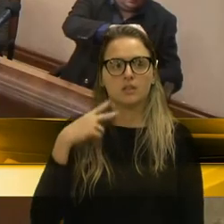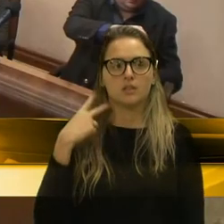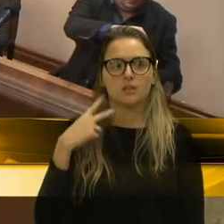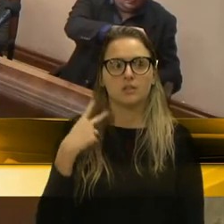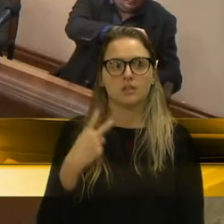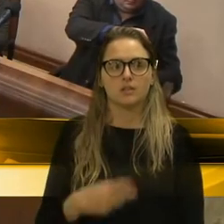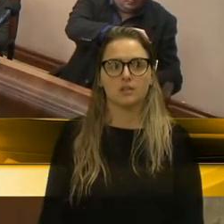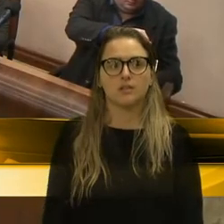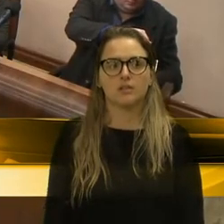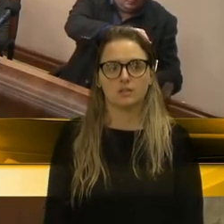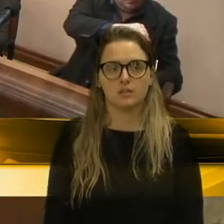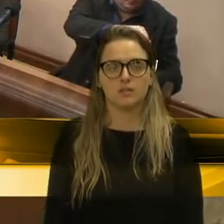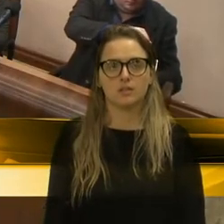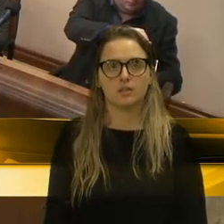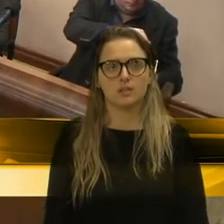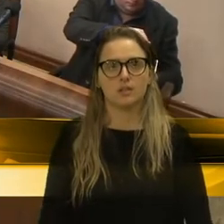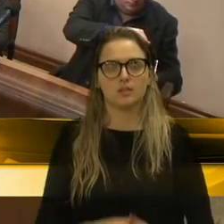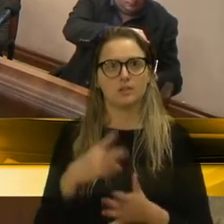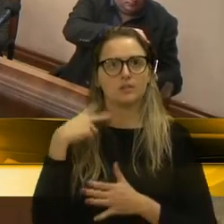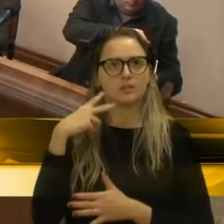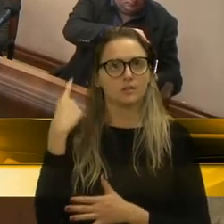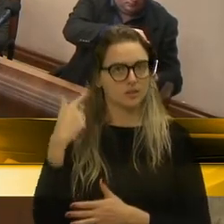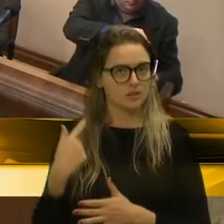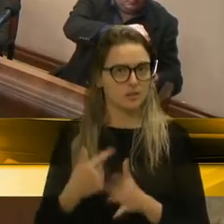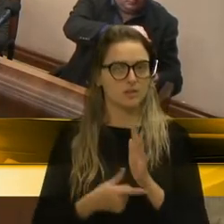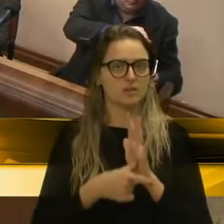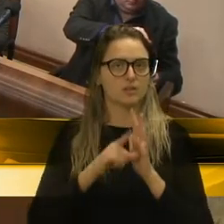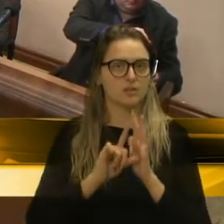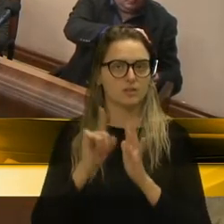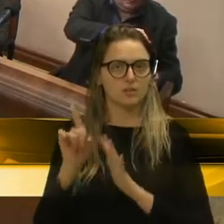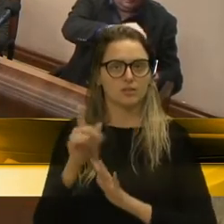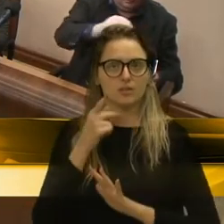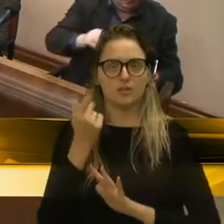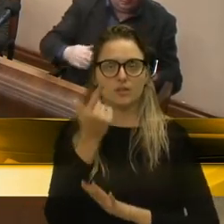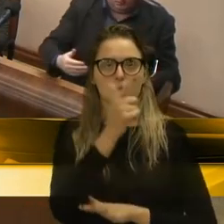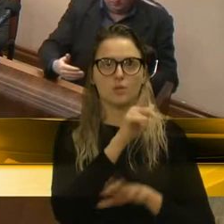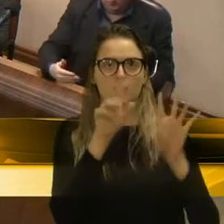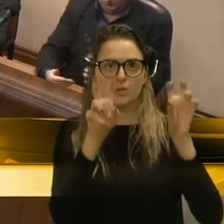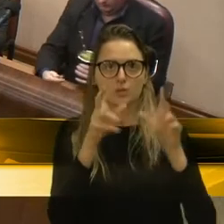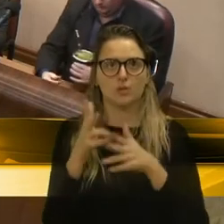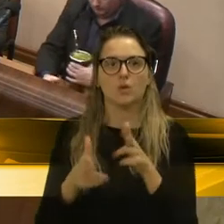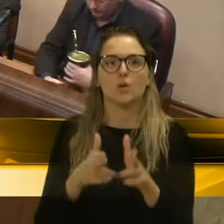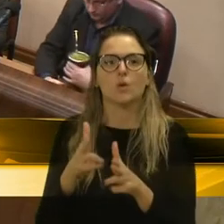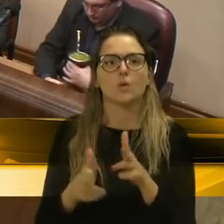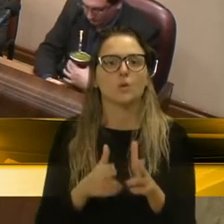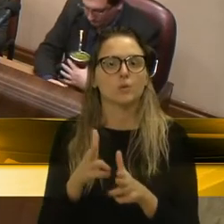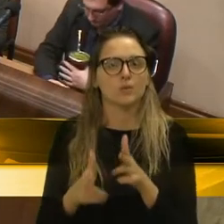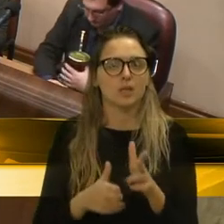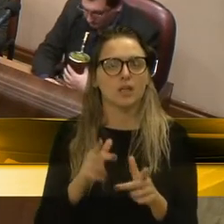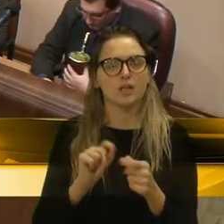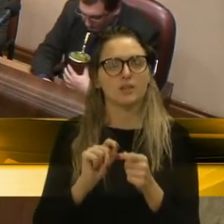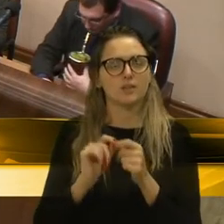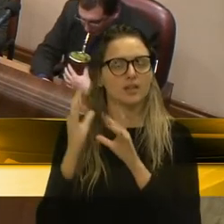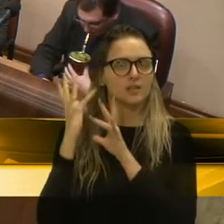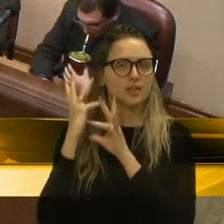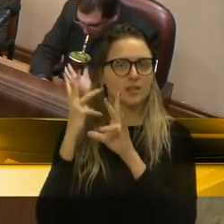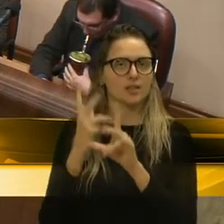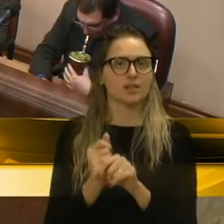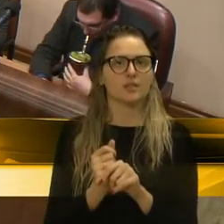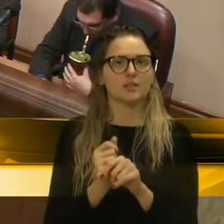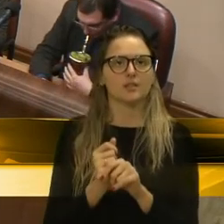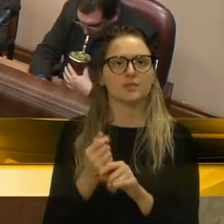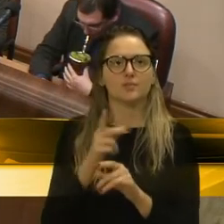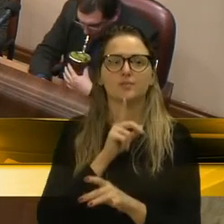de... Vereadora Gladys, antes da senhora retomar um outro assunto, o trem remete... Estava falando aqui o